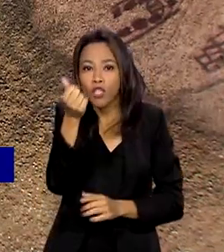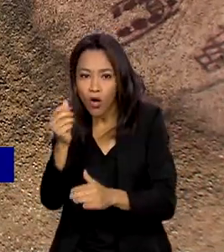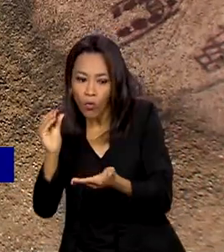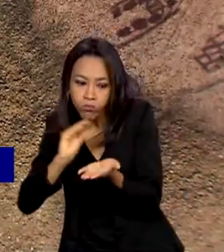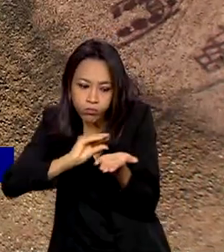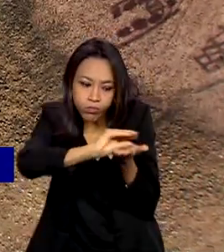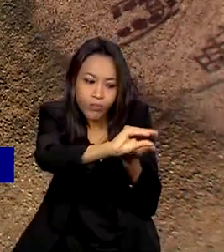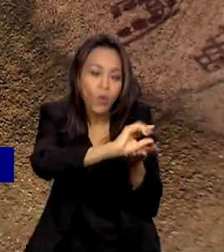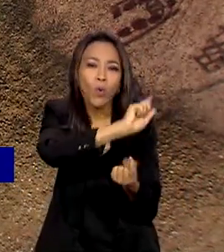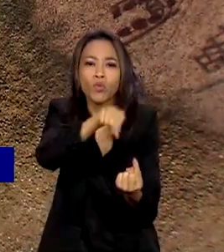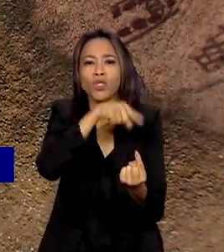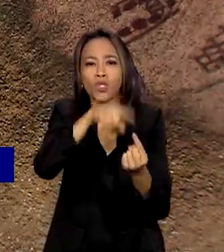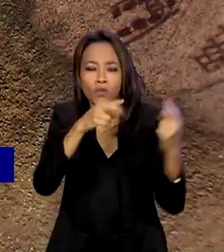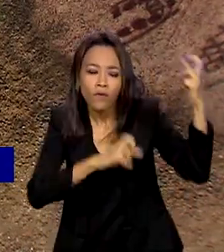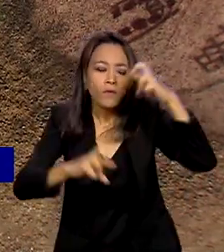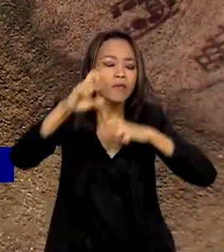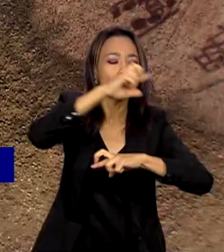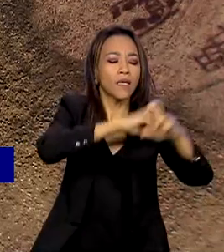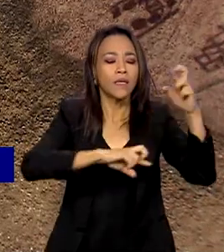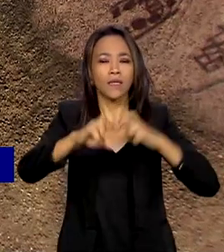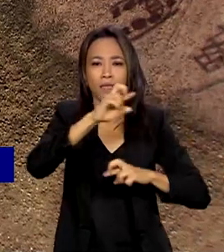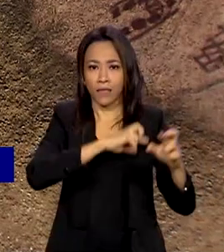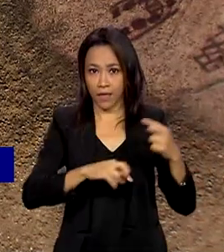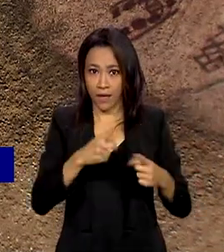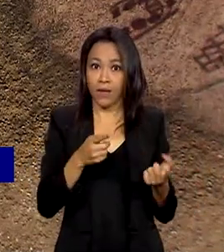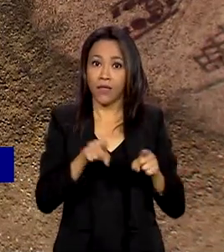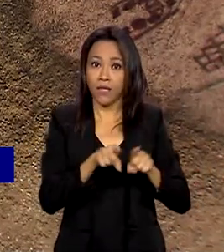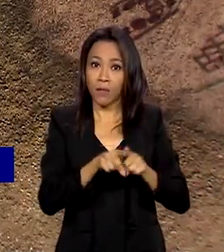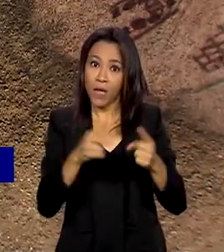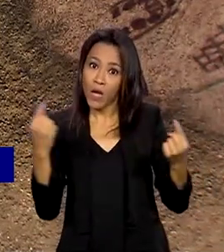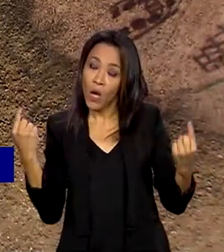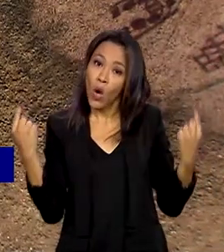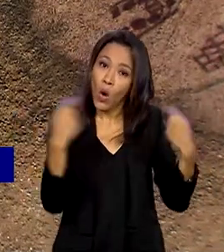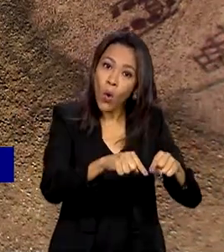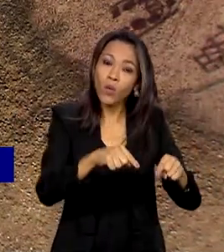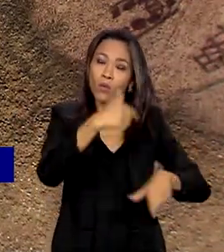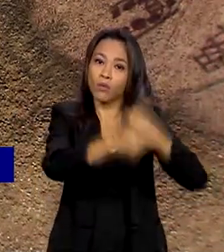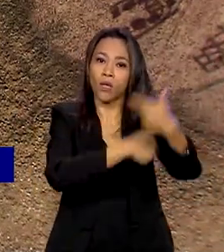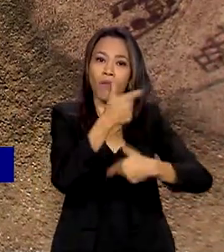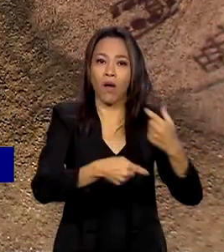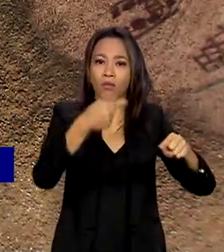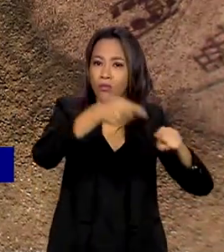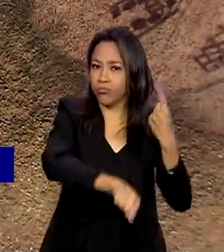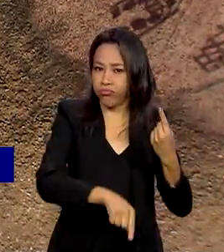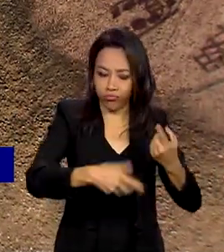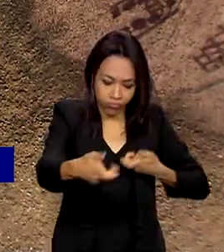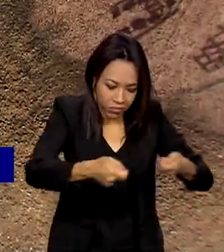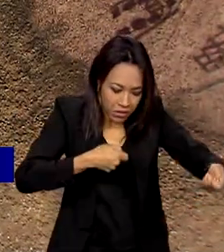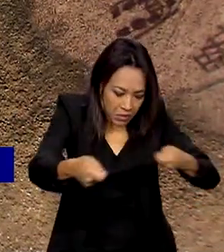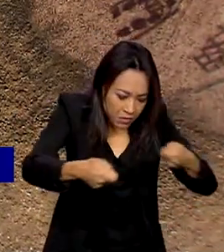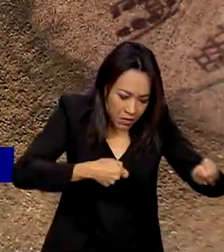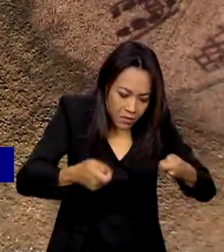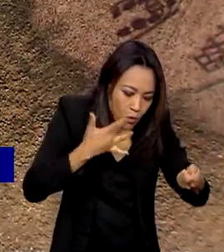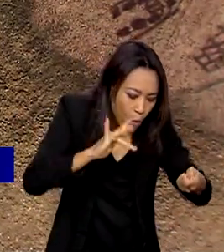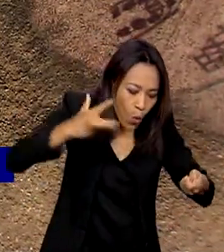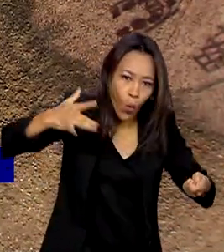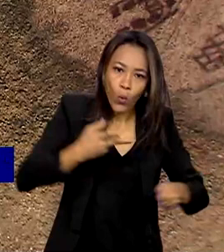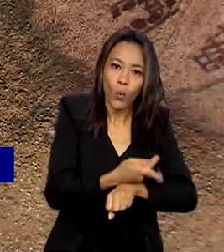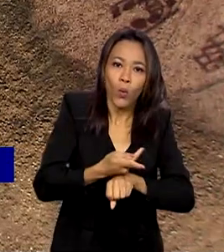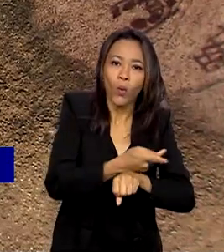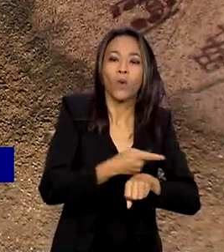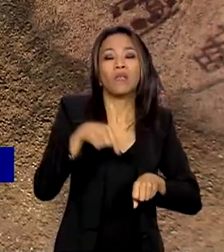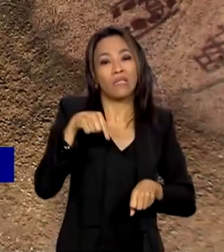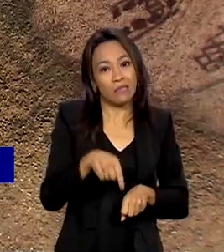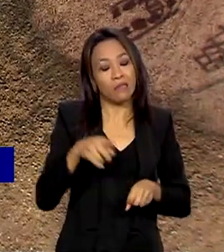territórios e combater o garimpo ilegal. A medida dá novo fôlego às demandas dessas populações, que além de diversos